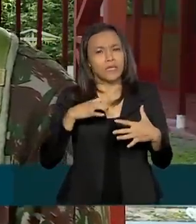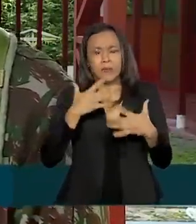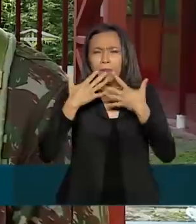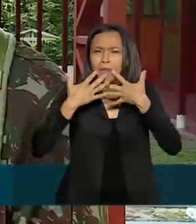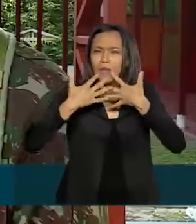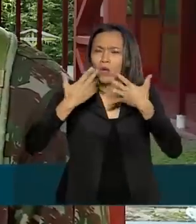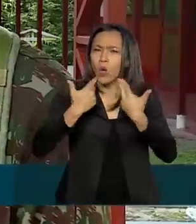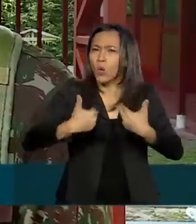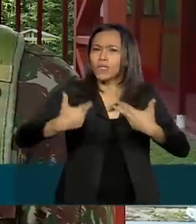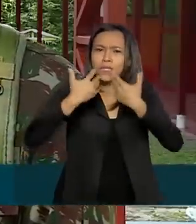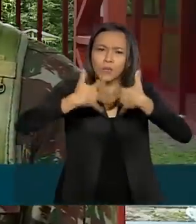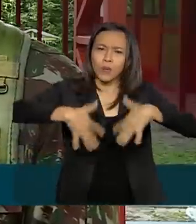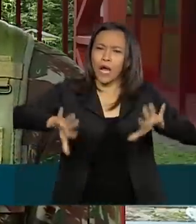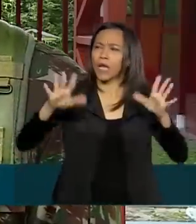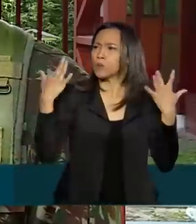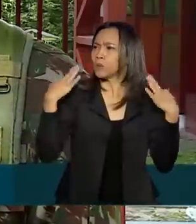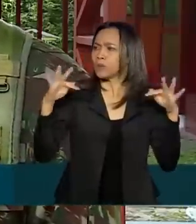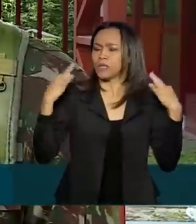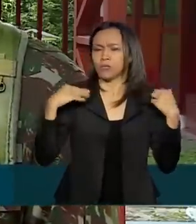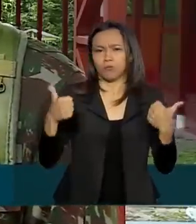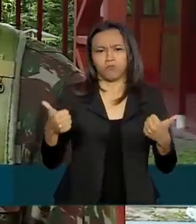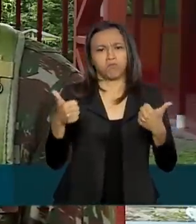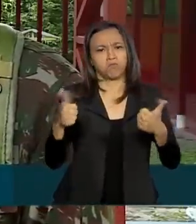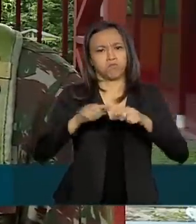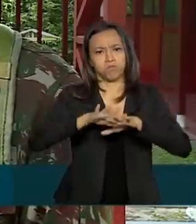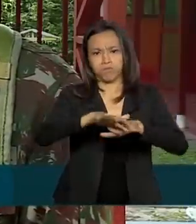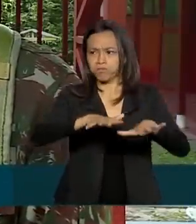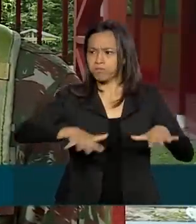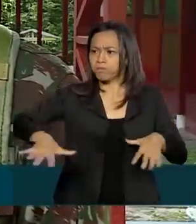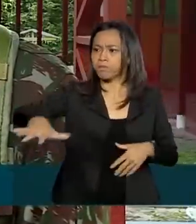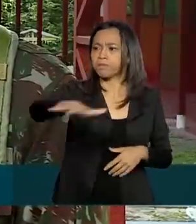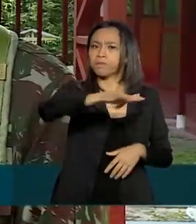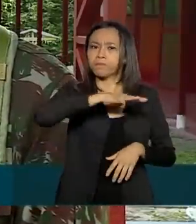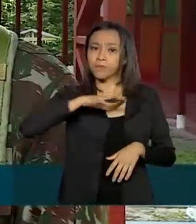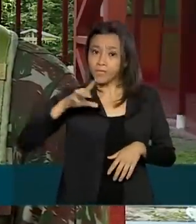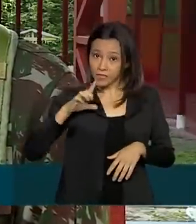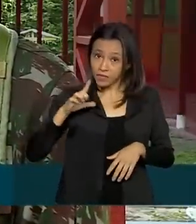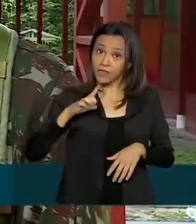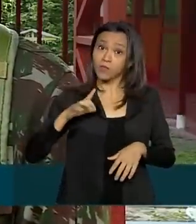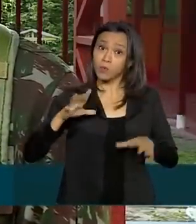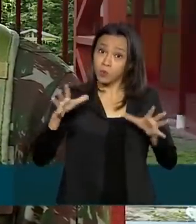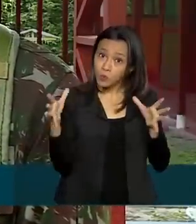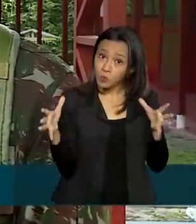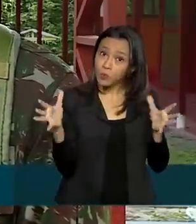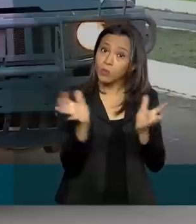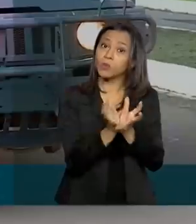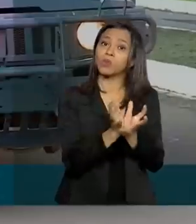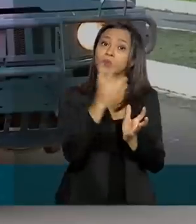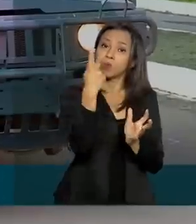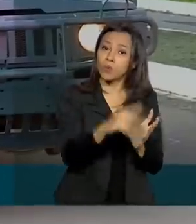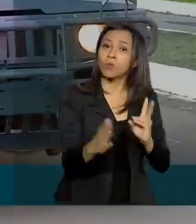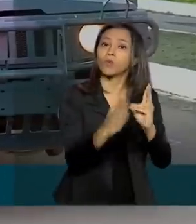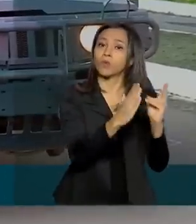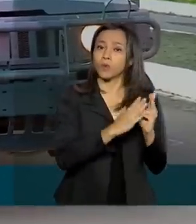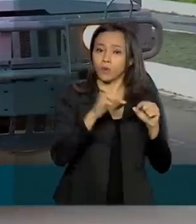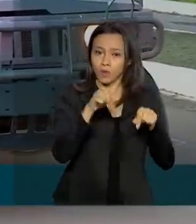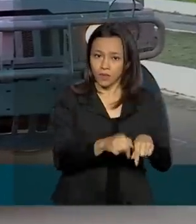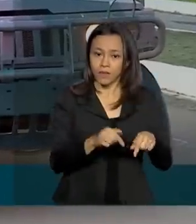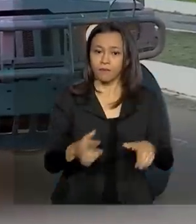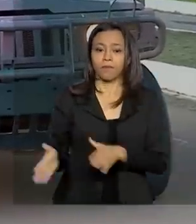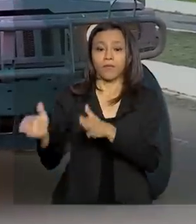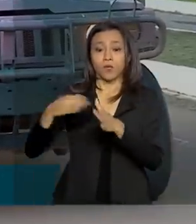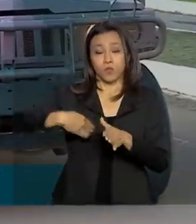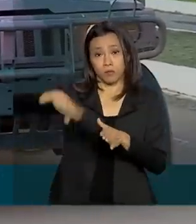rica em termos turísticos e também por estar aqui com uma grande comunidade Yanomami. Os militares cuidam das